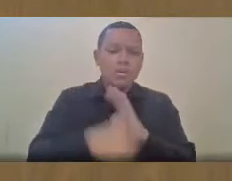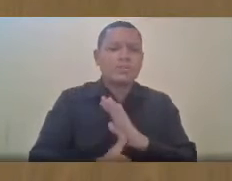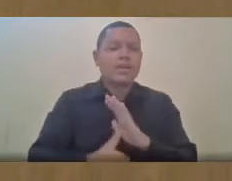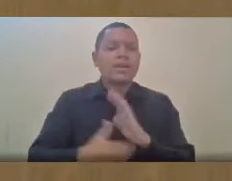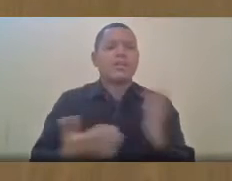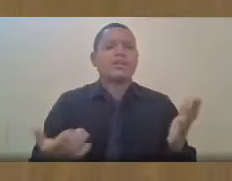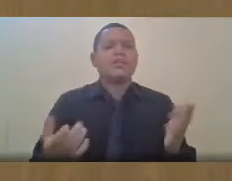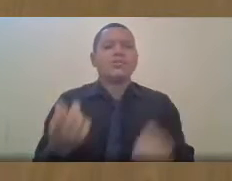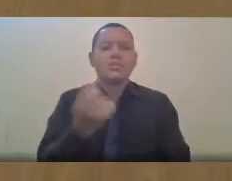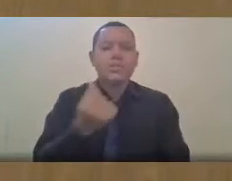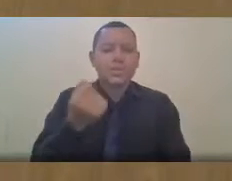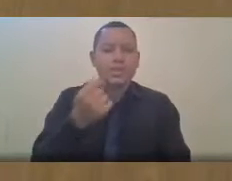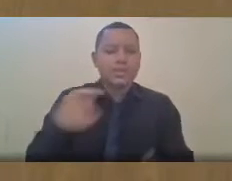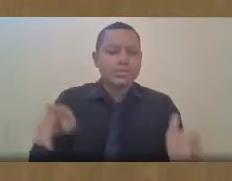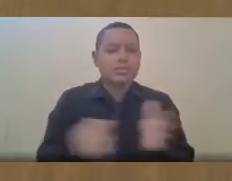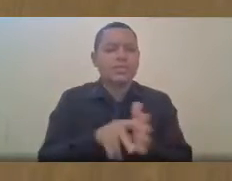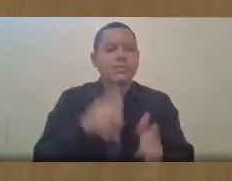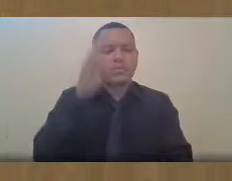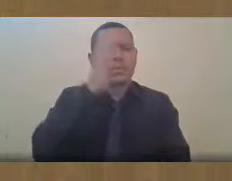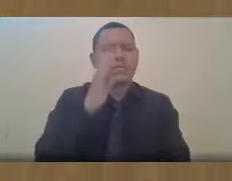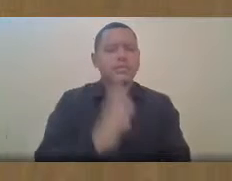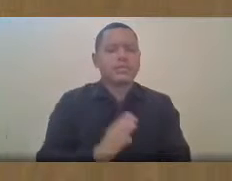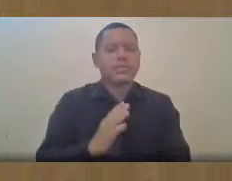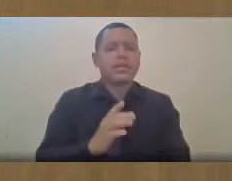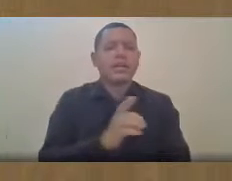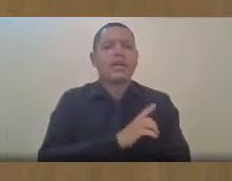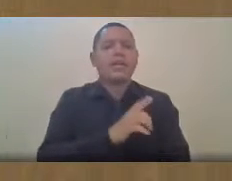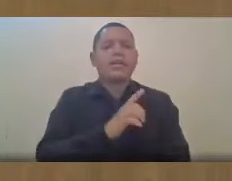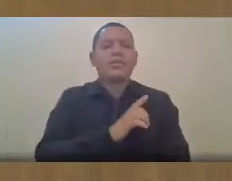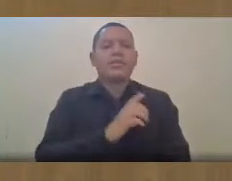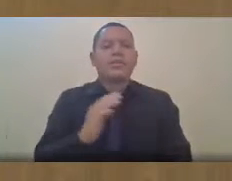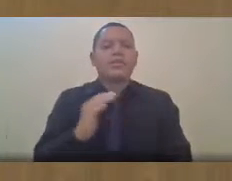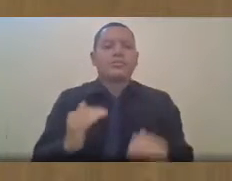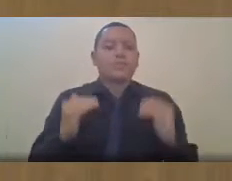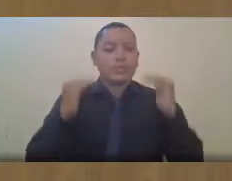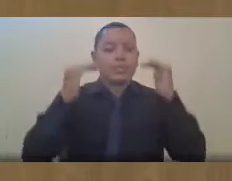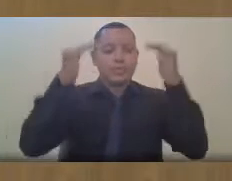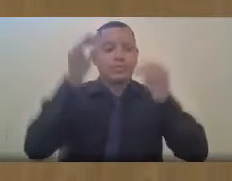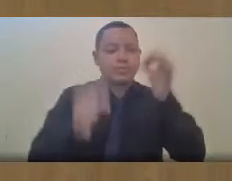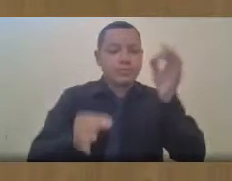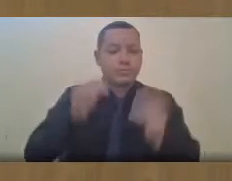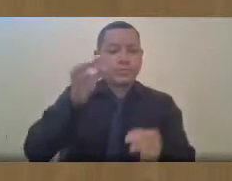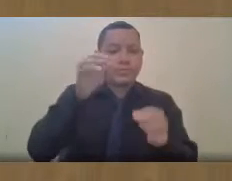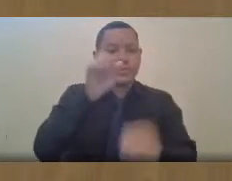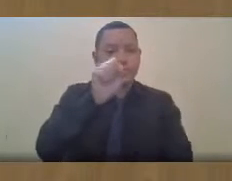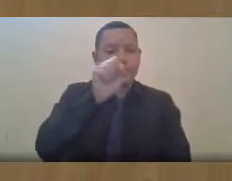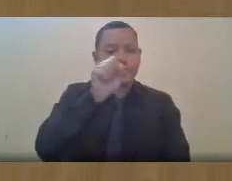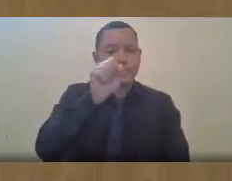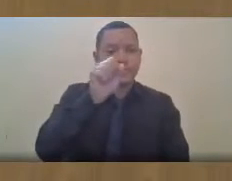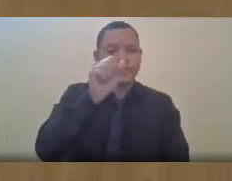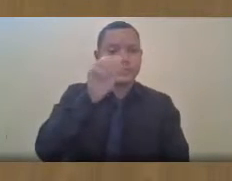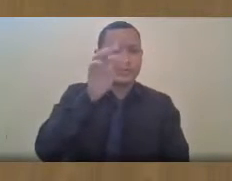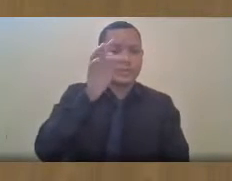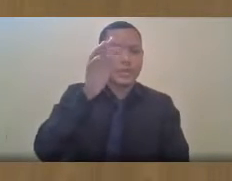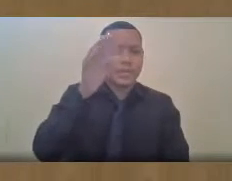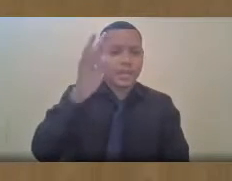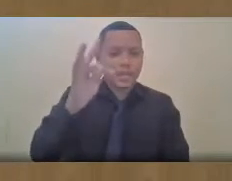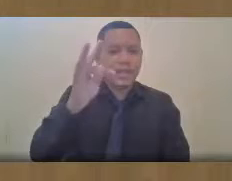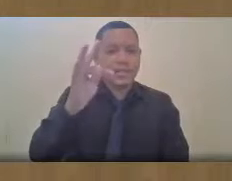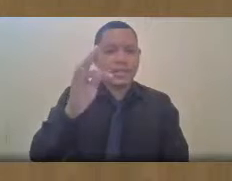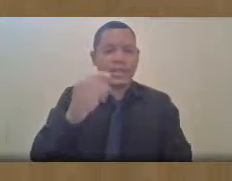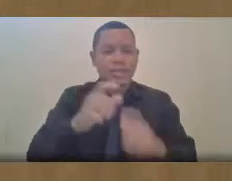país. Aí tem o Supremo Tribunal Federal, que a grande maioria daqueles